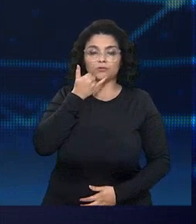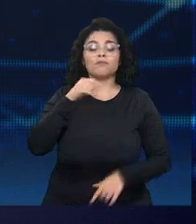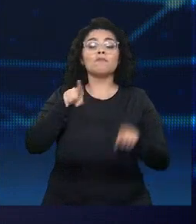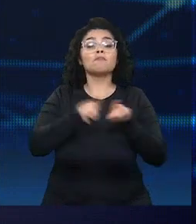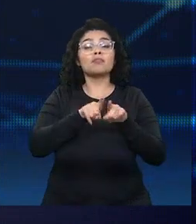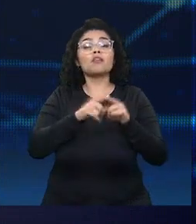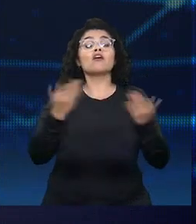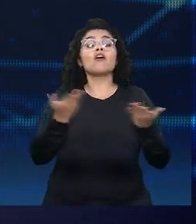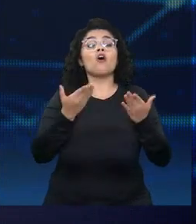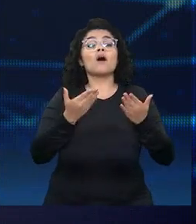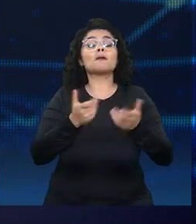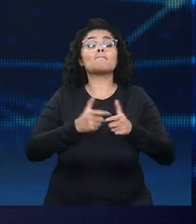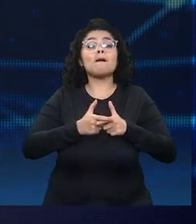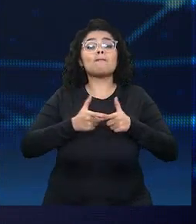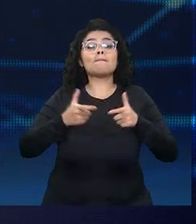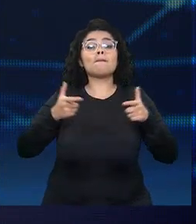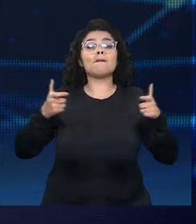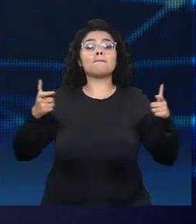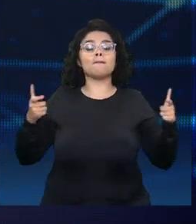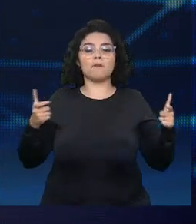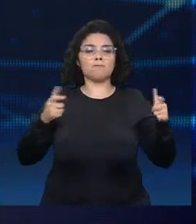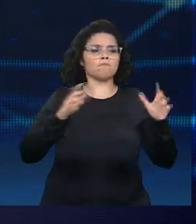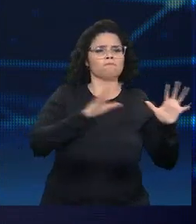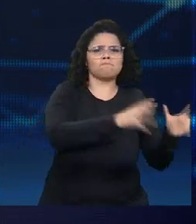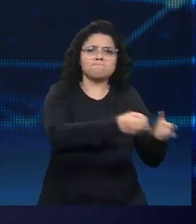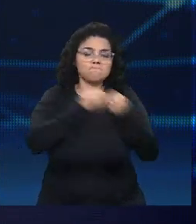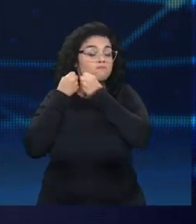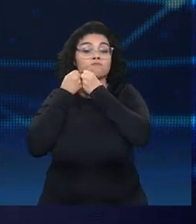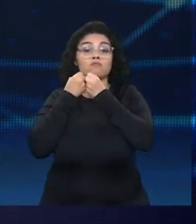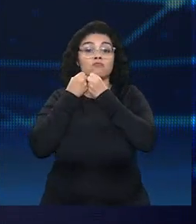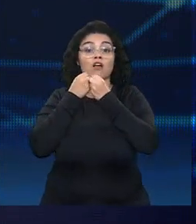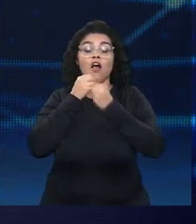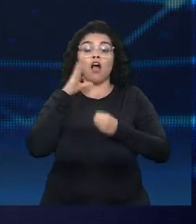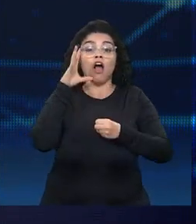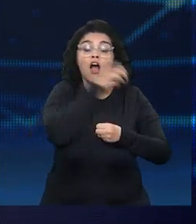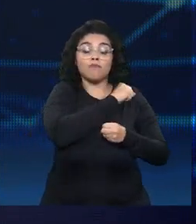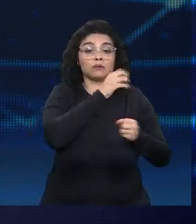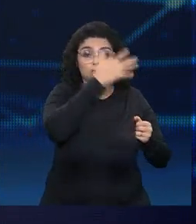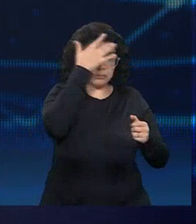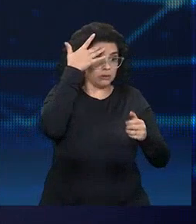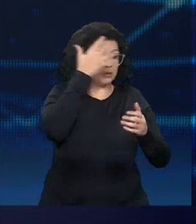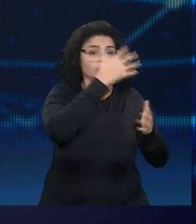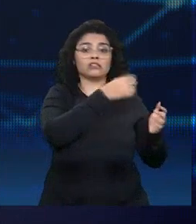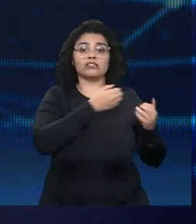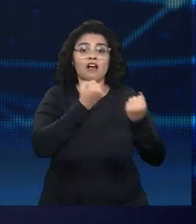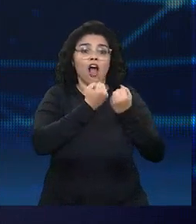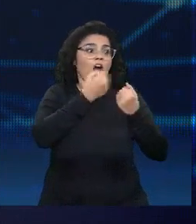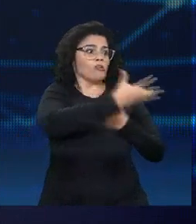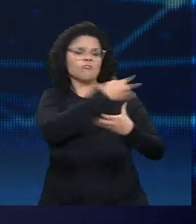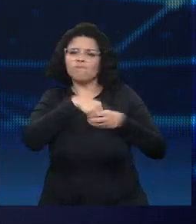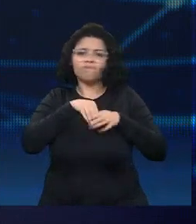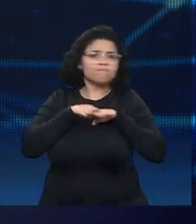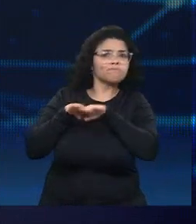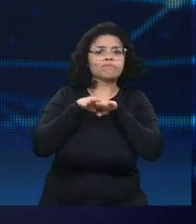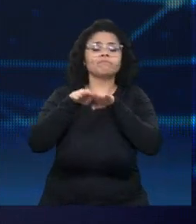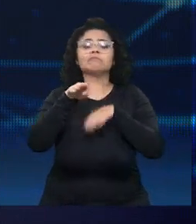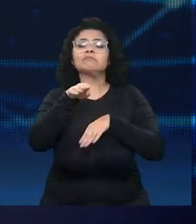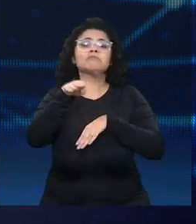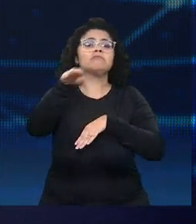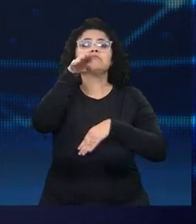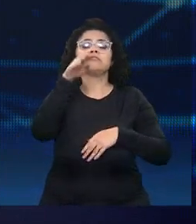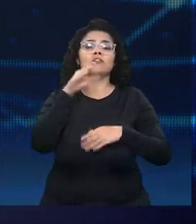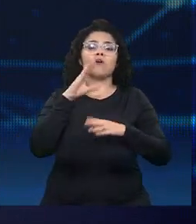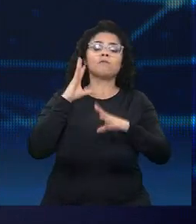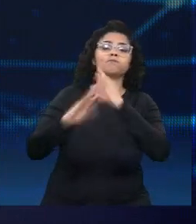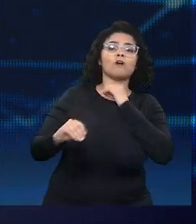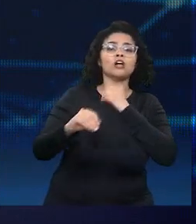onda também agora de sequestros. Era um crime, sequestro, relâmpago, parece que tinha sido já riscado do mapa, mas voltou agora